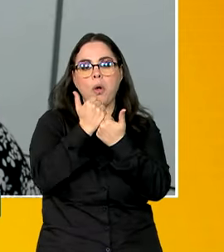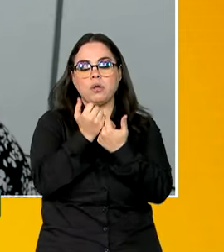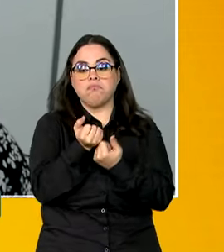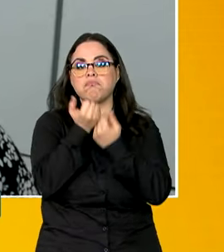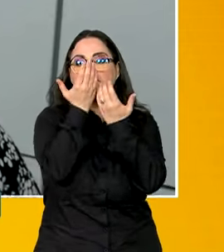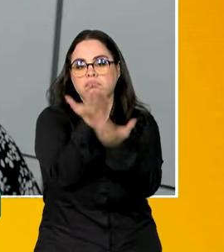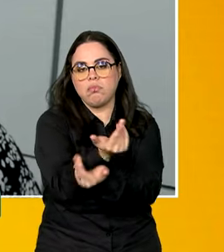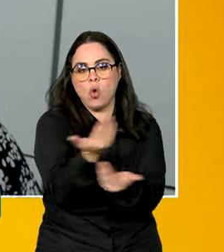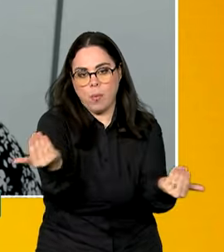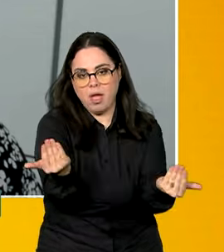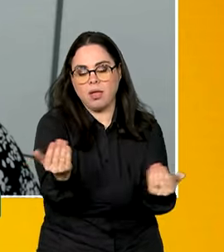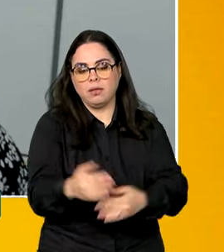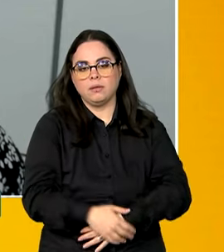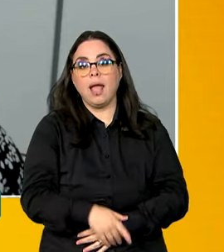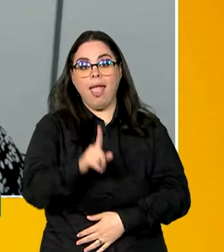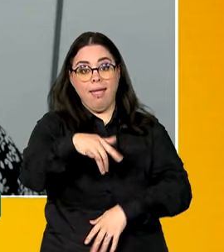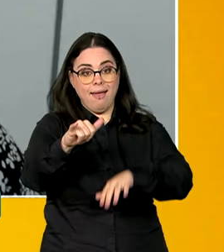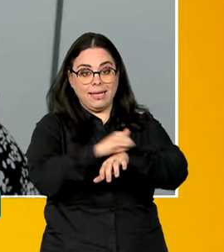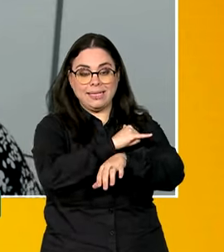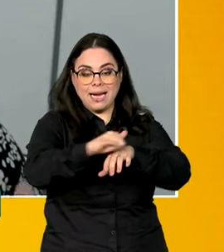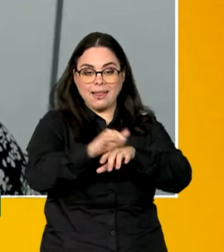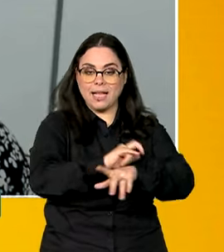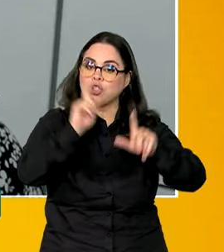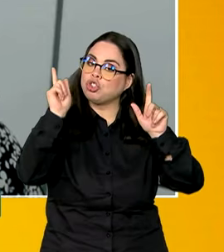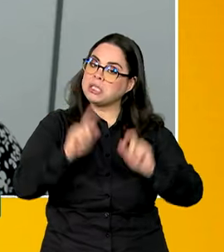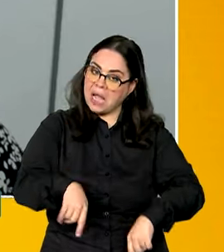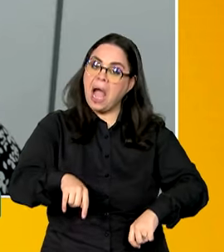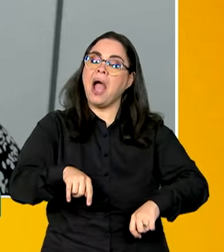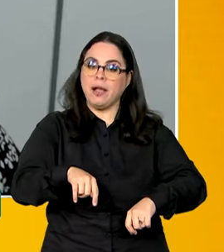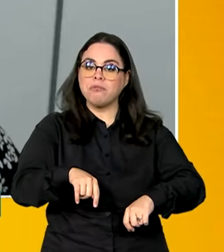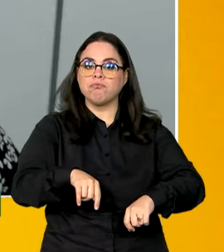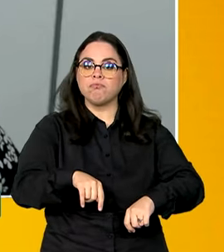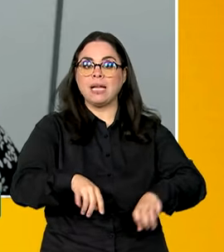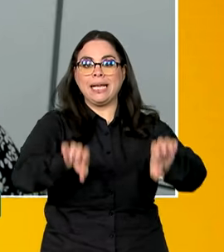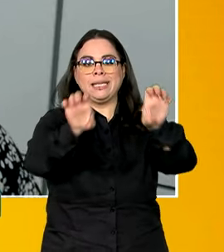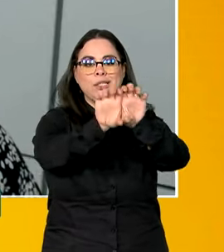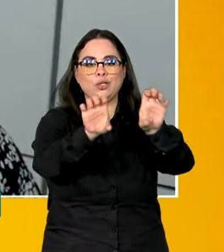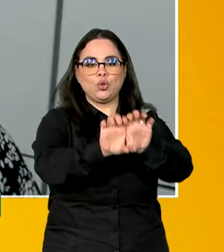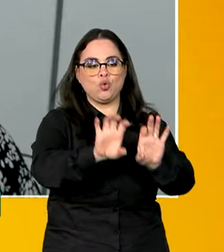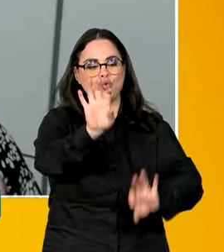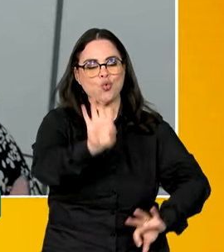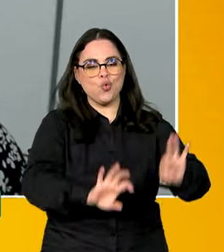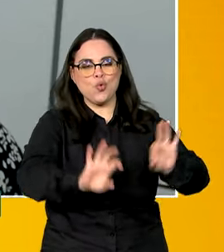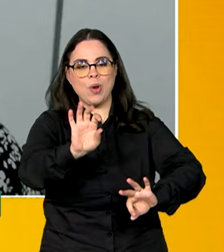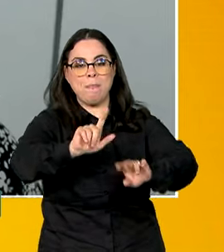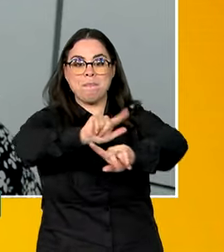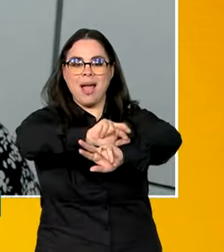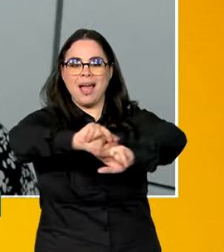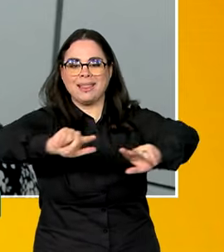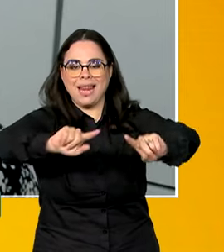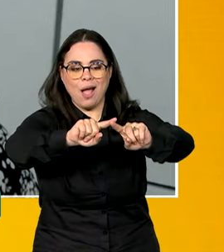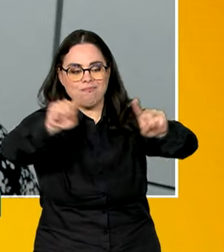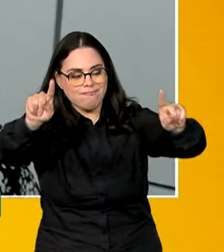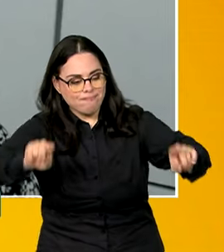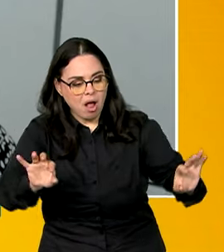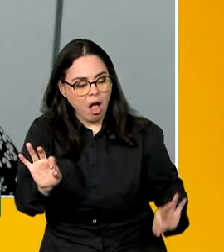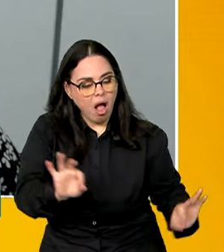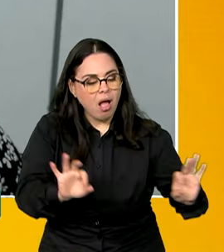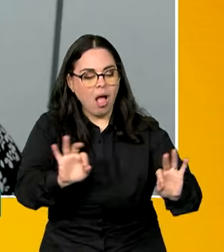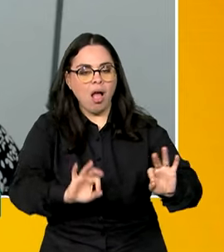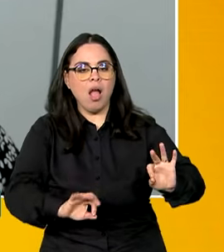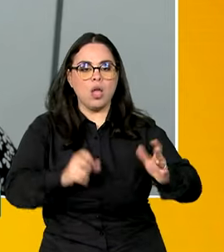ofertar essas refeições. E aí, é um recurso que pode apoiar uma estruturação das cozinhas, né? O apoio a